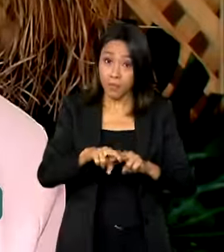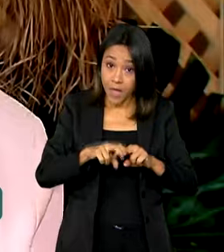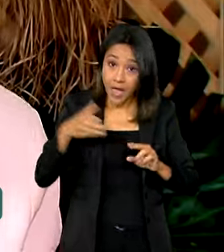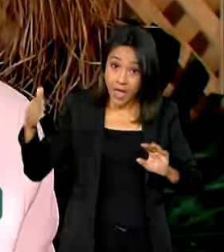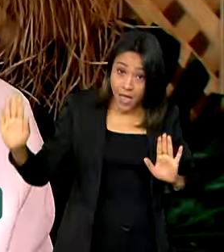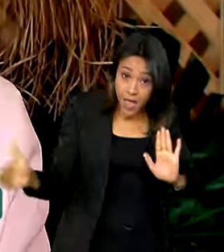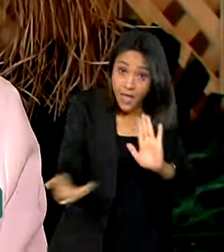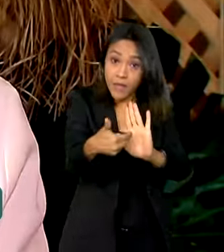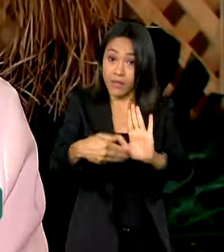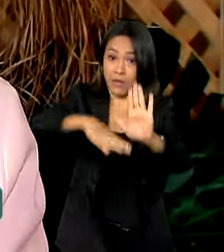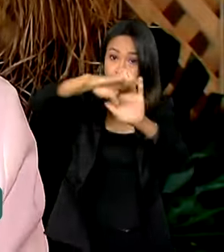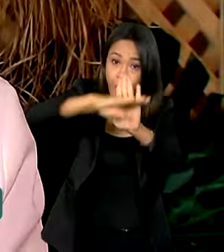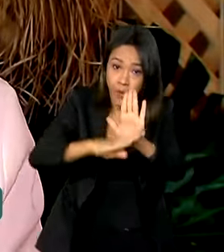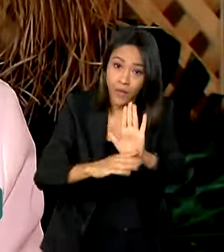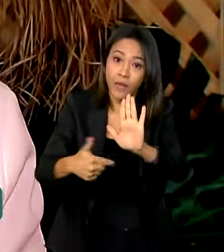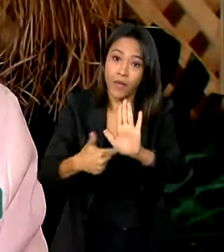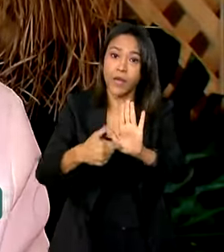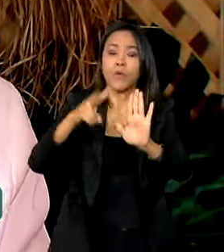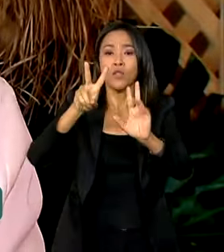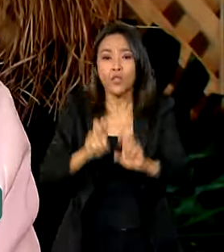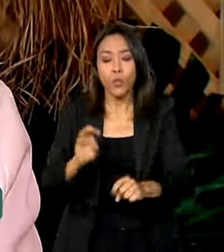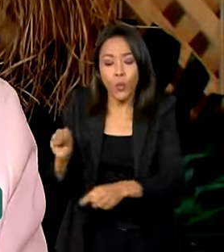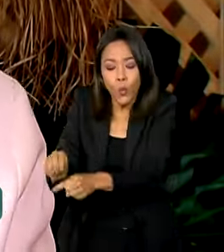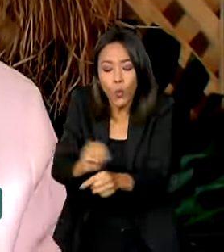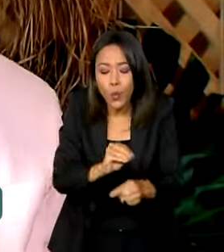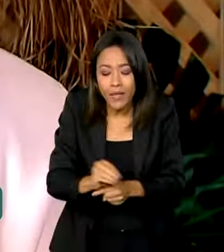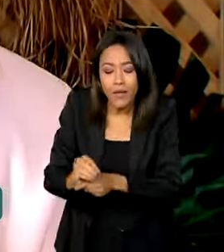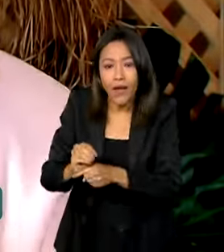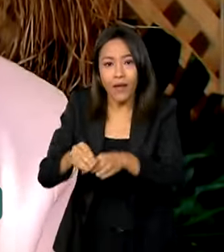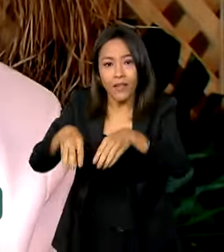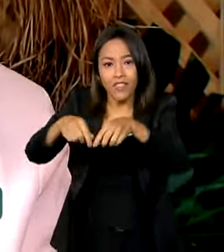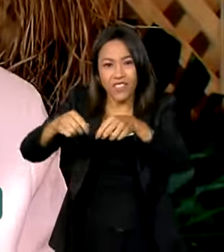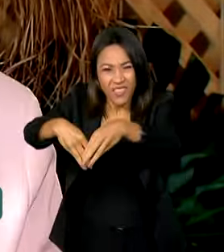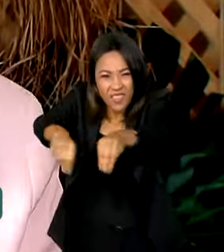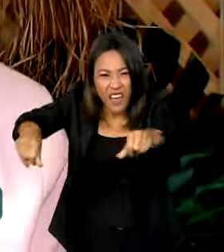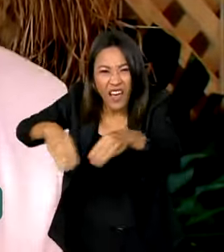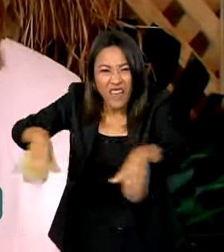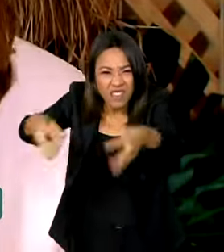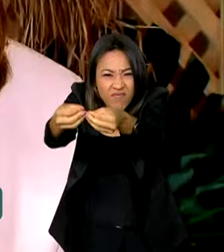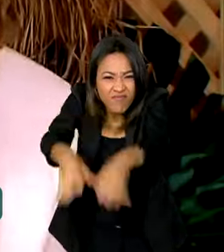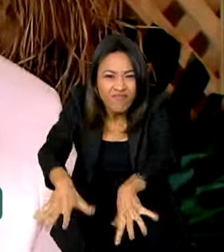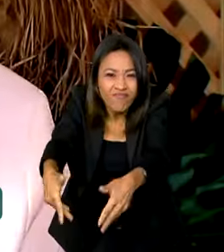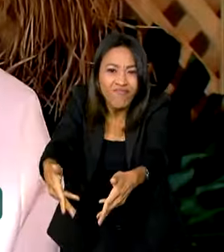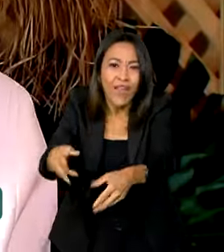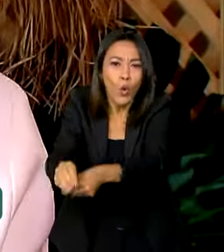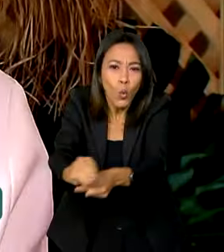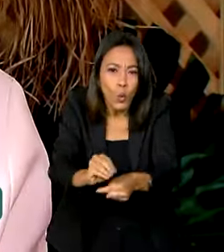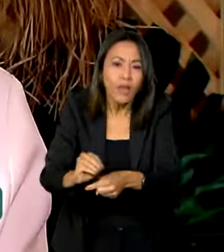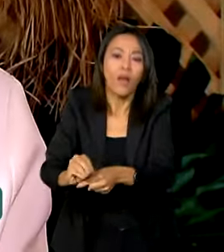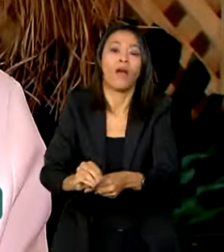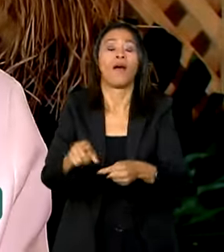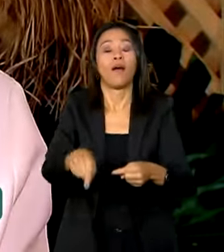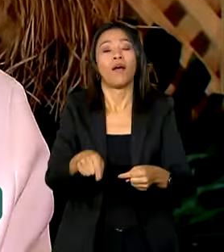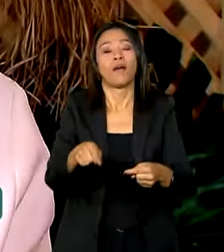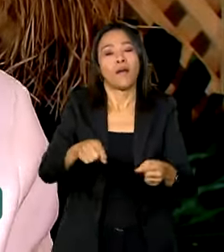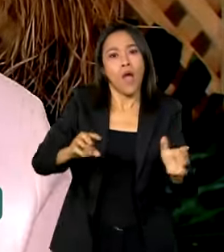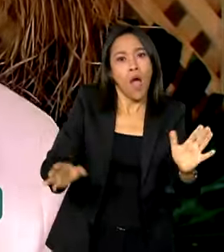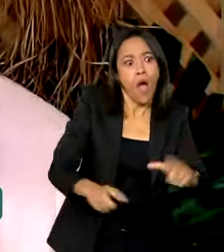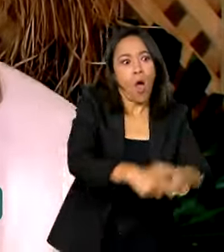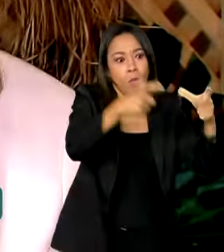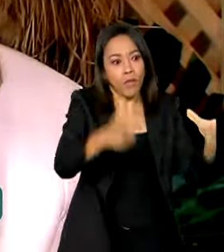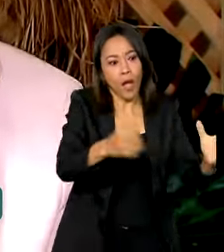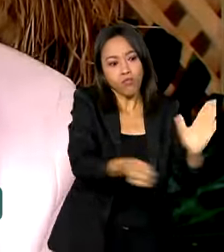Programa Nacional de Convenção de Áreas Degradadas É um programa que permite a gente aumentar essa produção, essa produtividade,